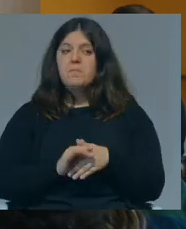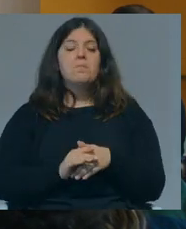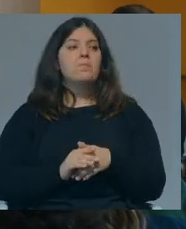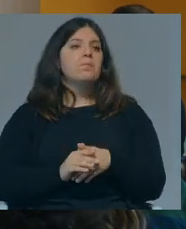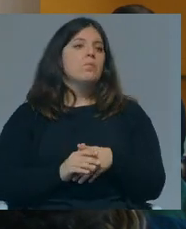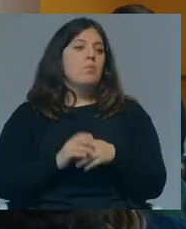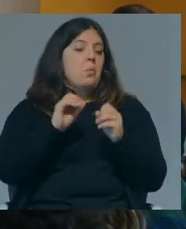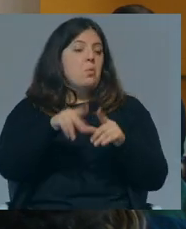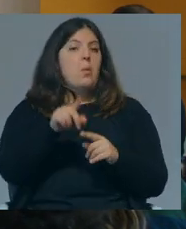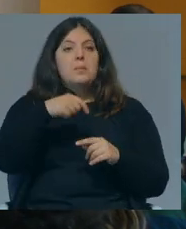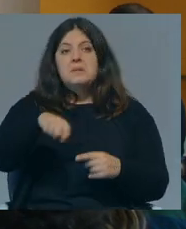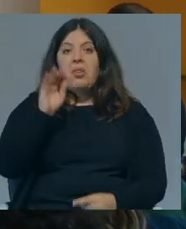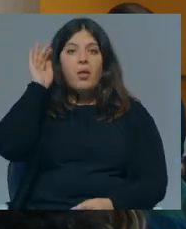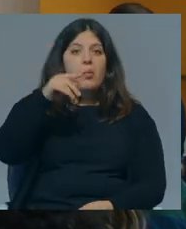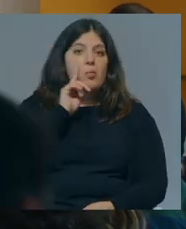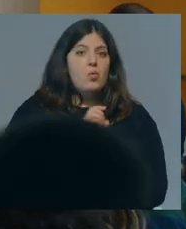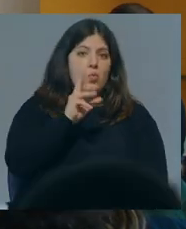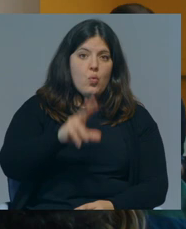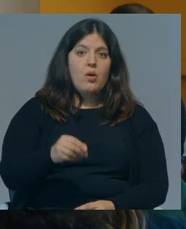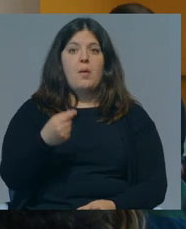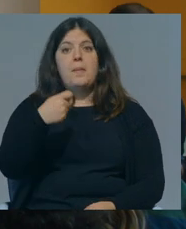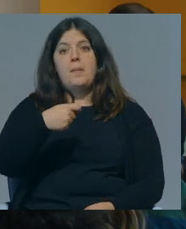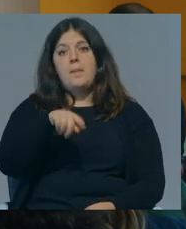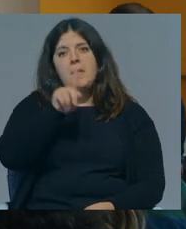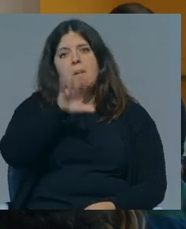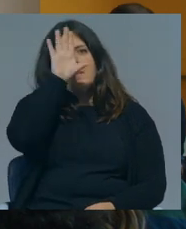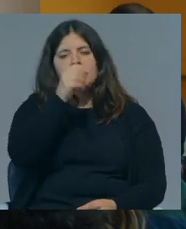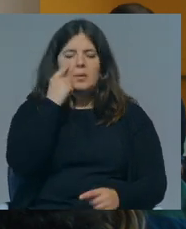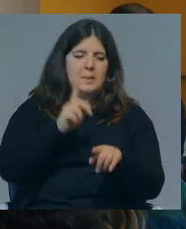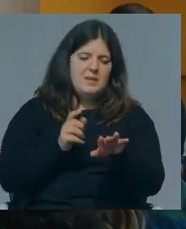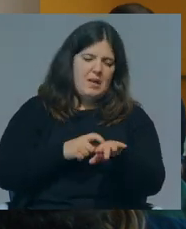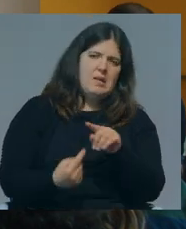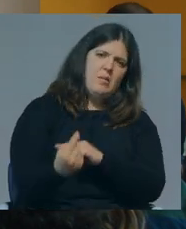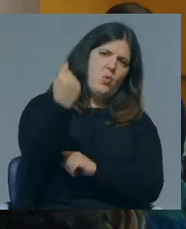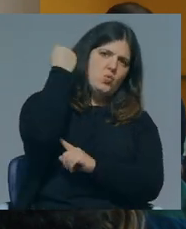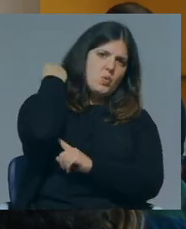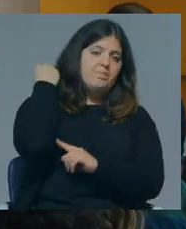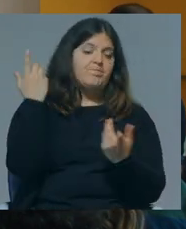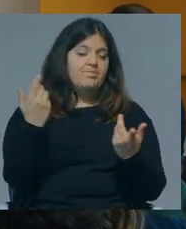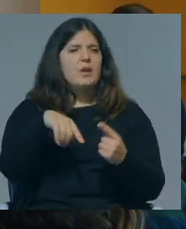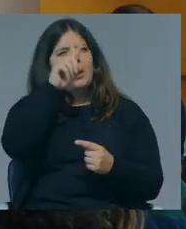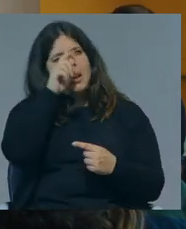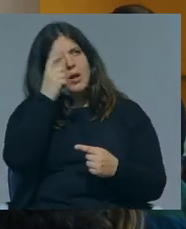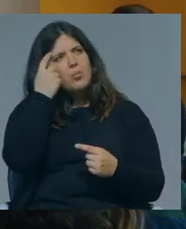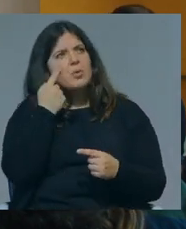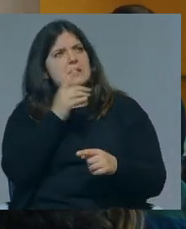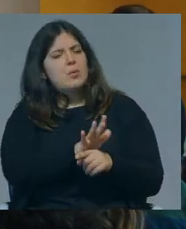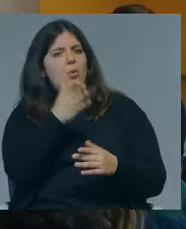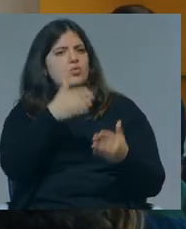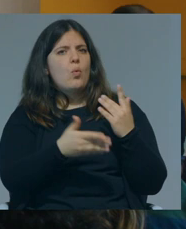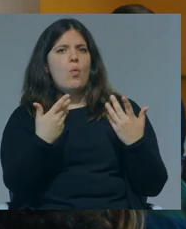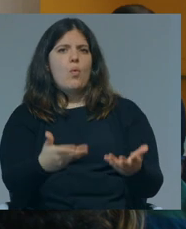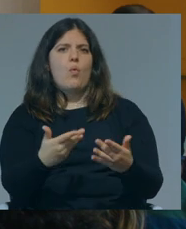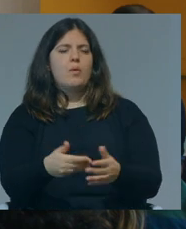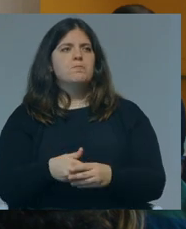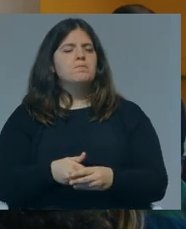Lá estar nunca tivemos um Presidente da República, uma Primeira Ministra é preciso ir muito atrás. Eu recordo, por exemplo, o que aconteceu agora